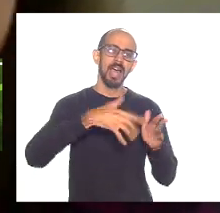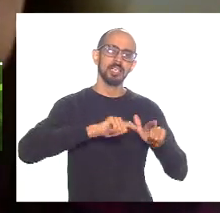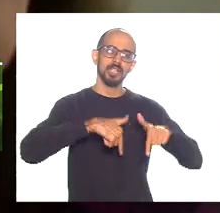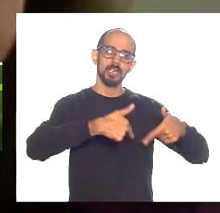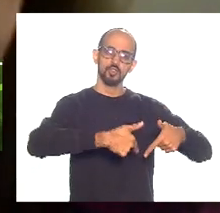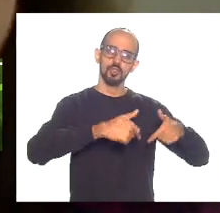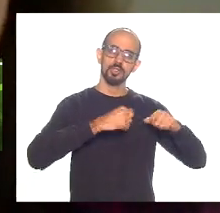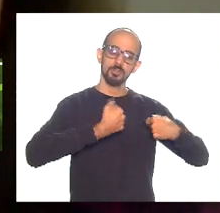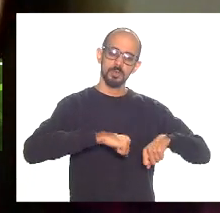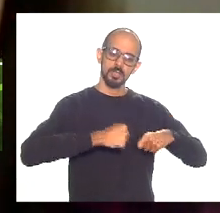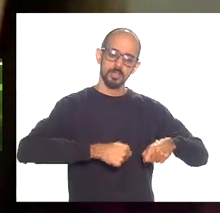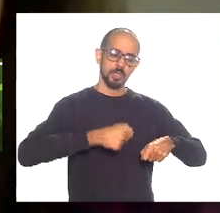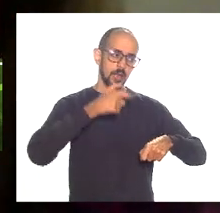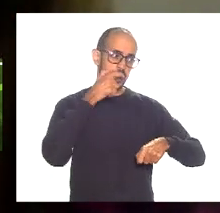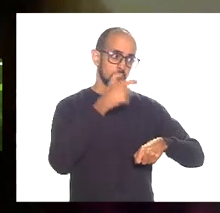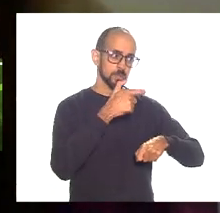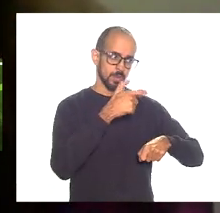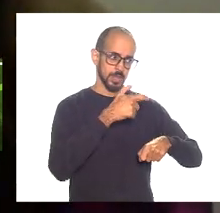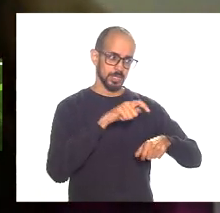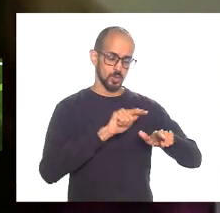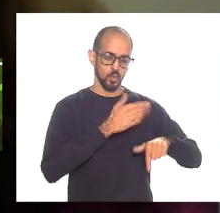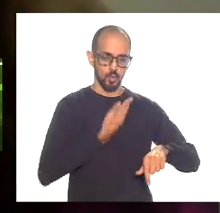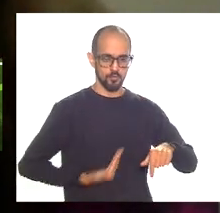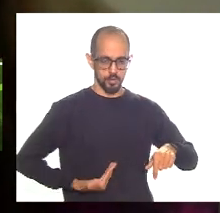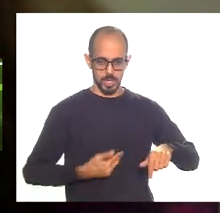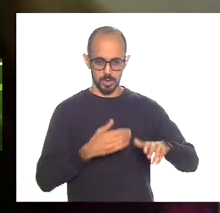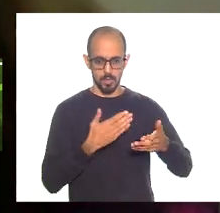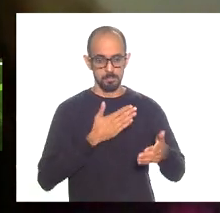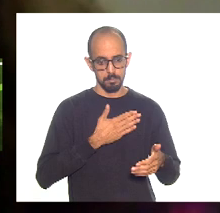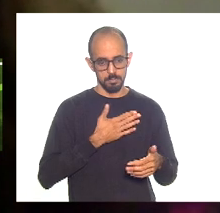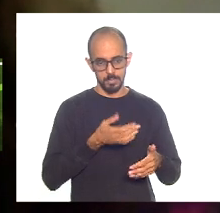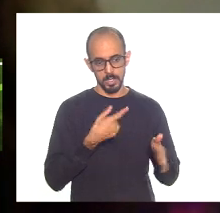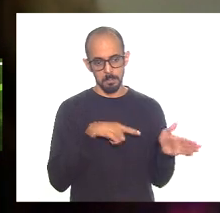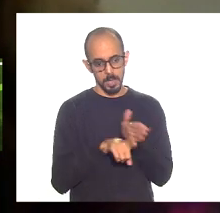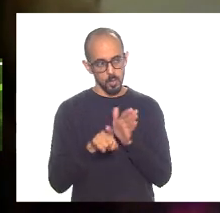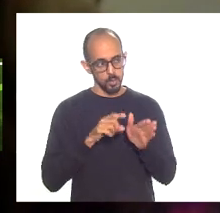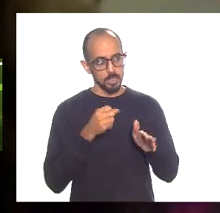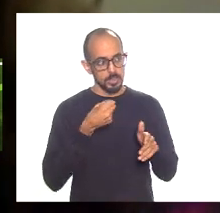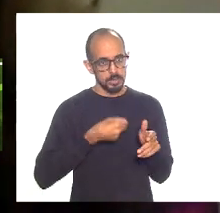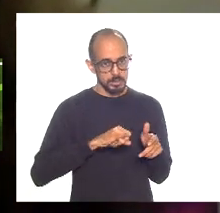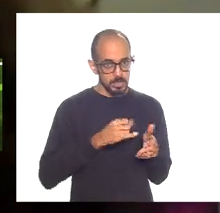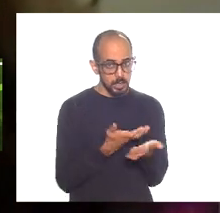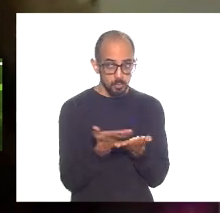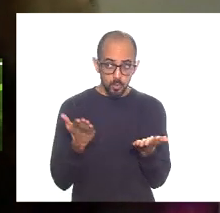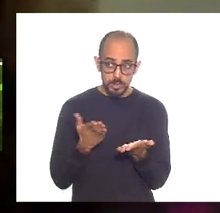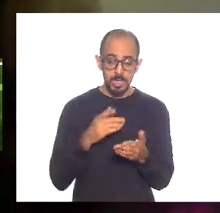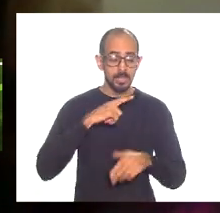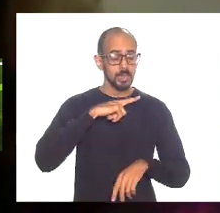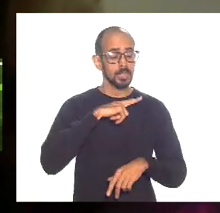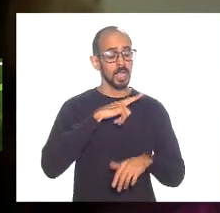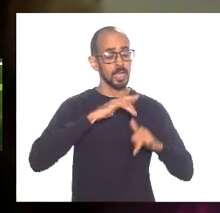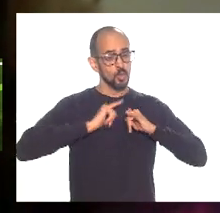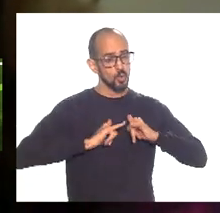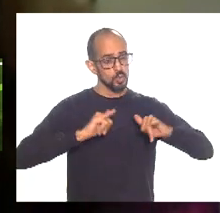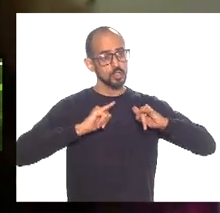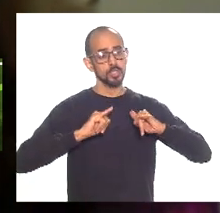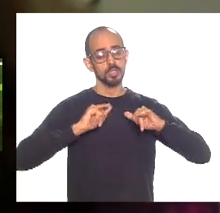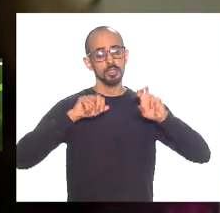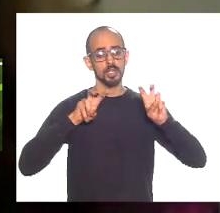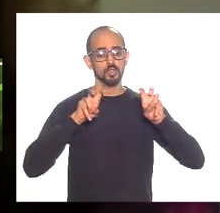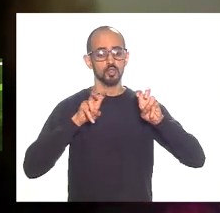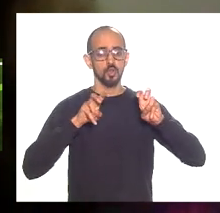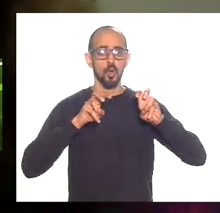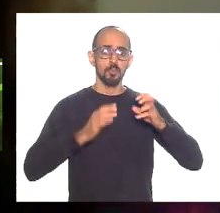observadas pelo governo. A minha ponderação era se vossa excelência tinha alguma notícia para trazer sobre as